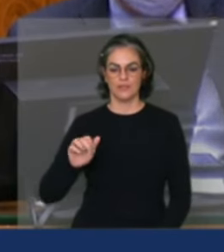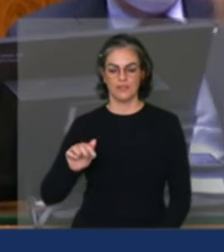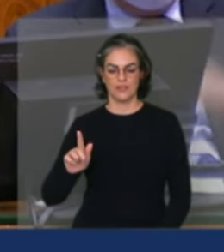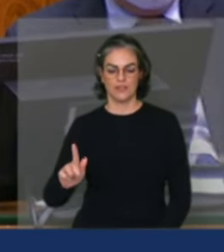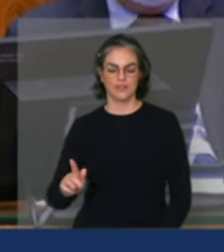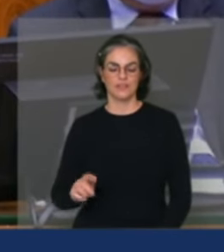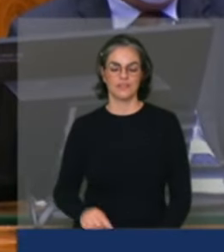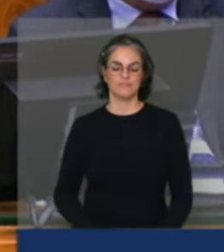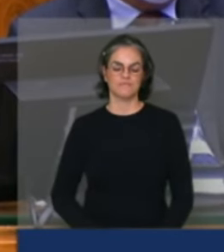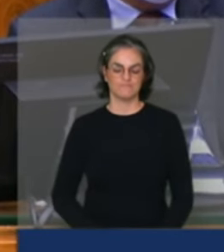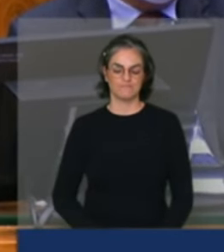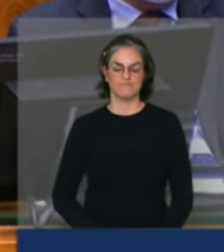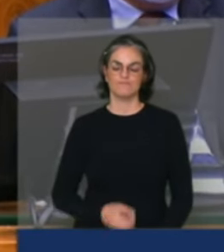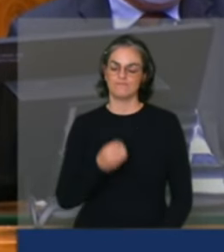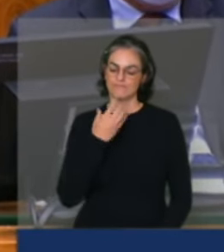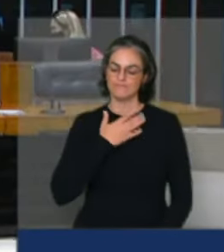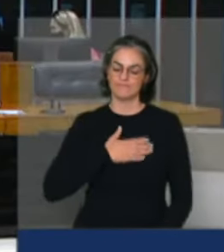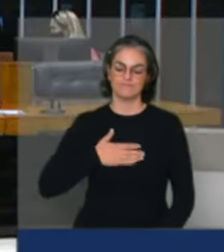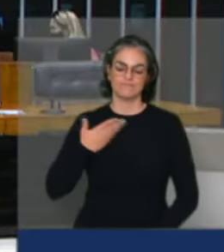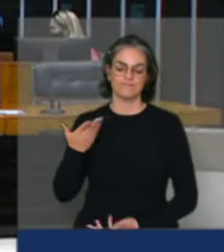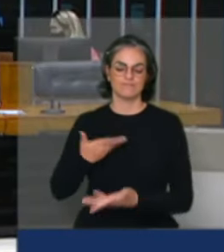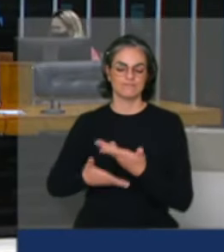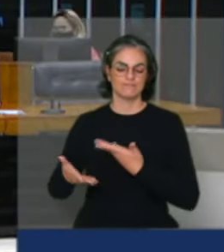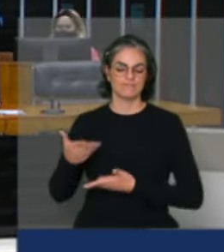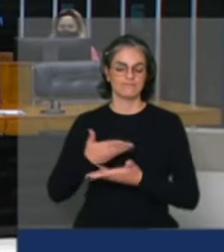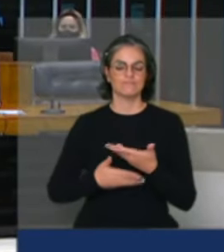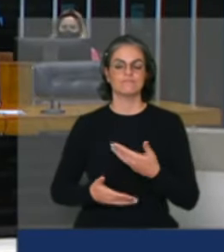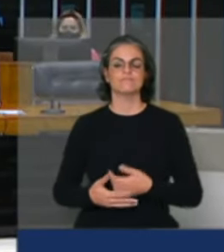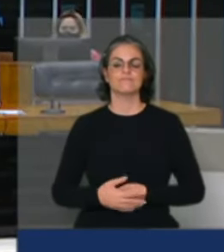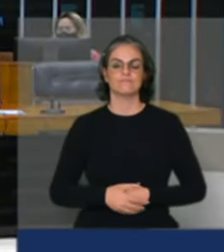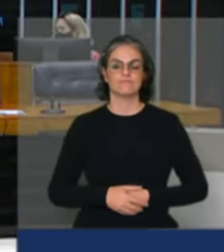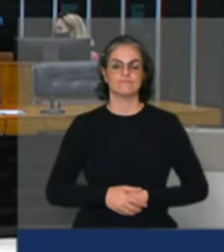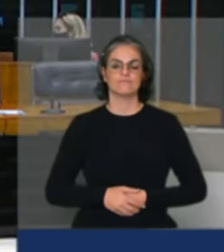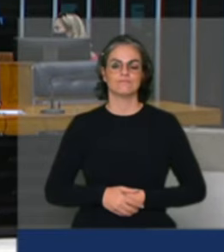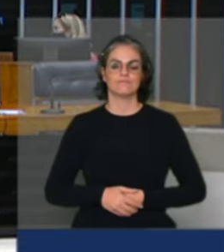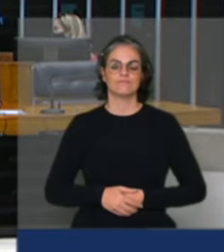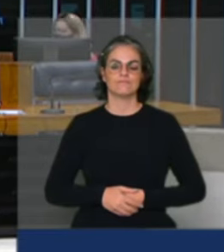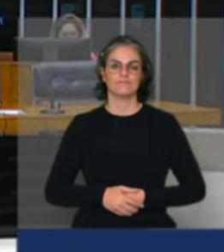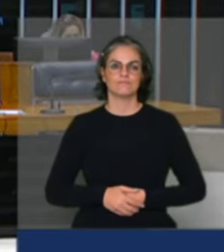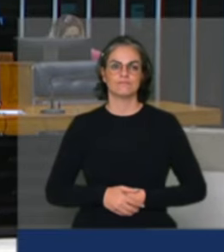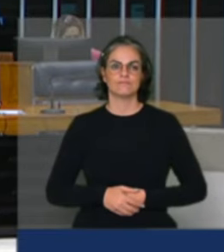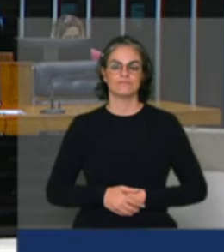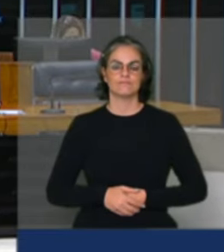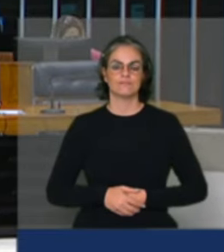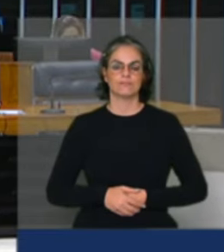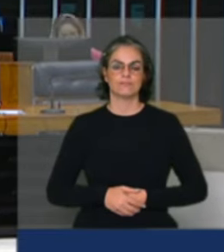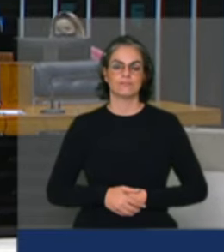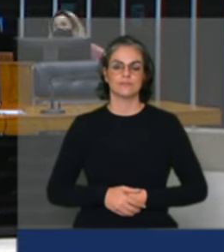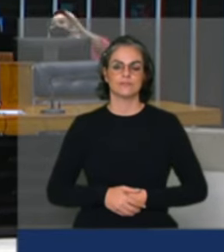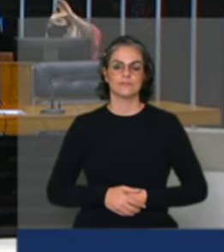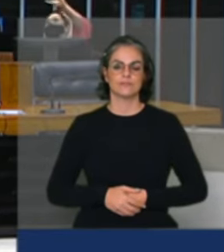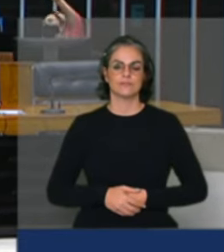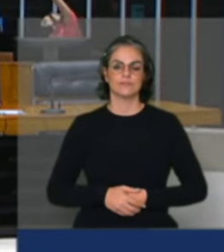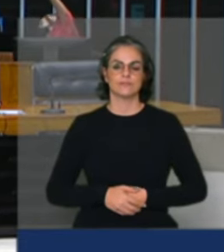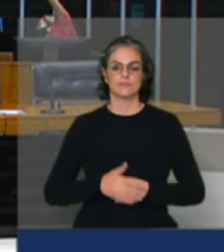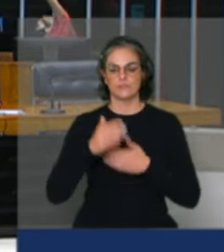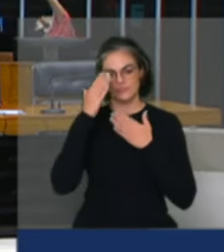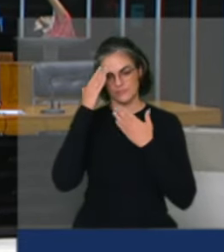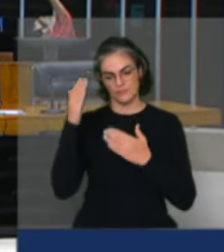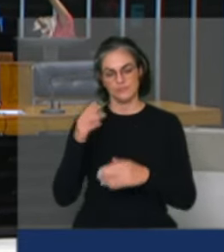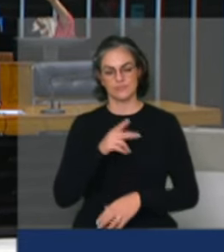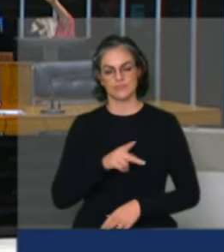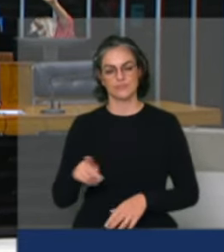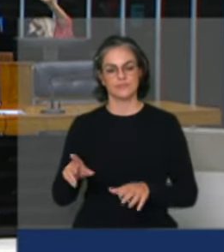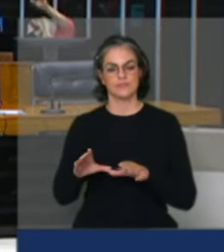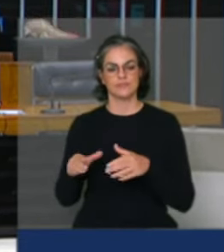essa gestão com ele. Antes, Wilson, me permita, quero agradecer ao nosso presidente da frente, parlamentar da agricultura